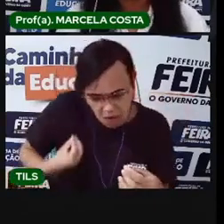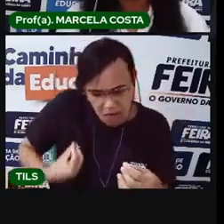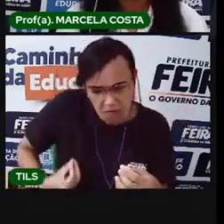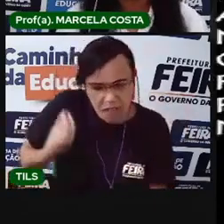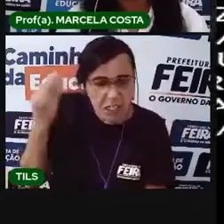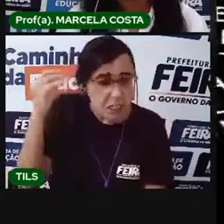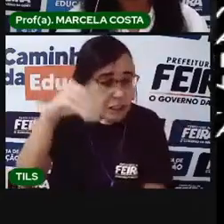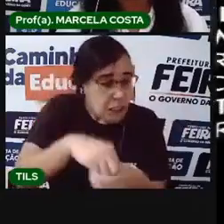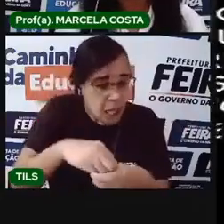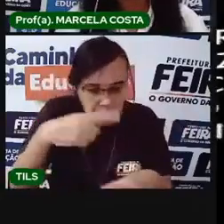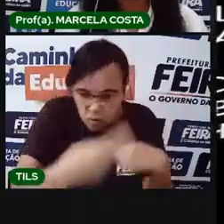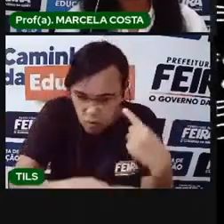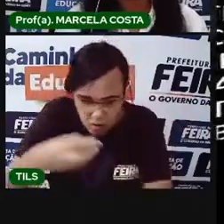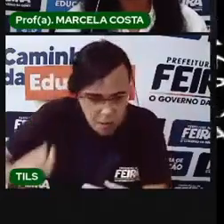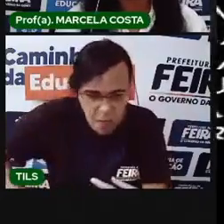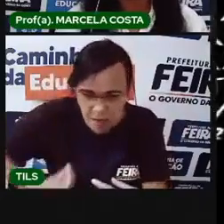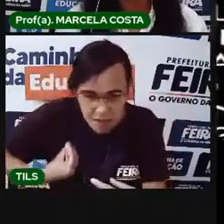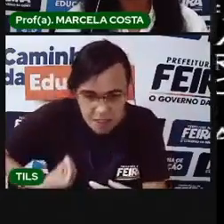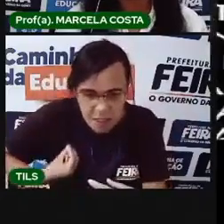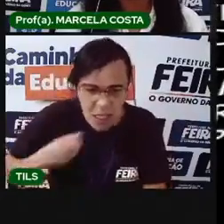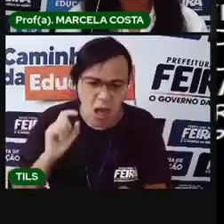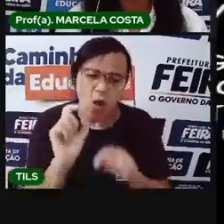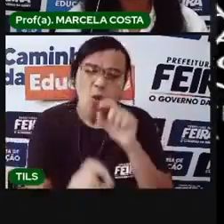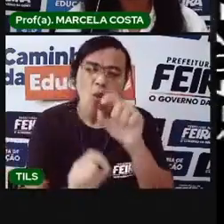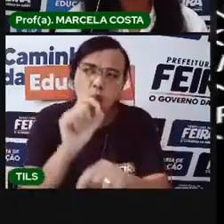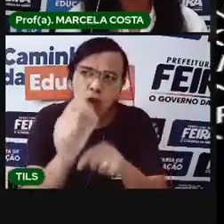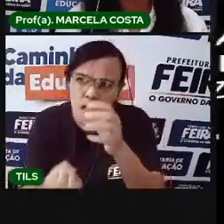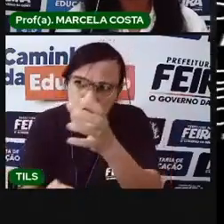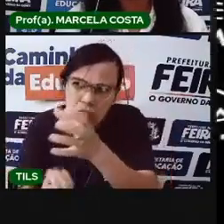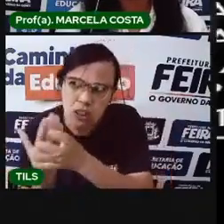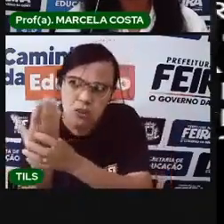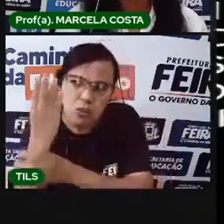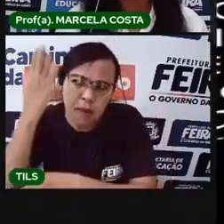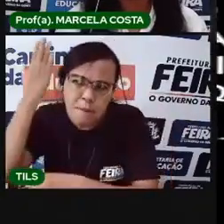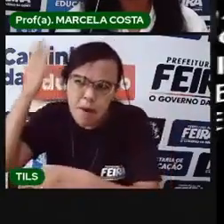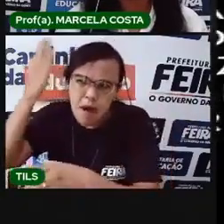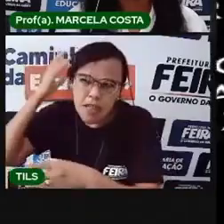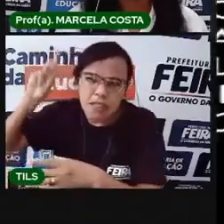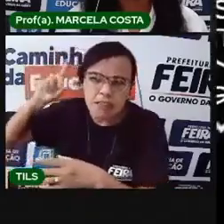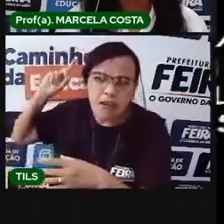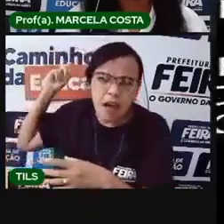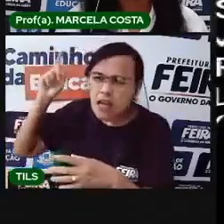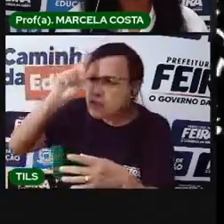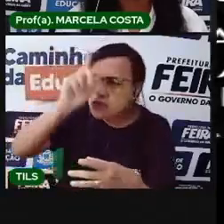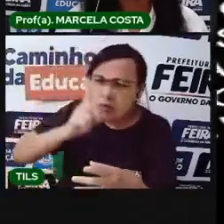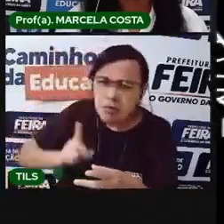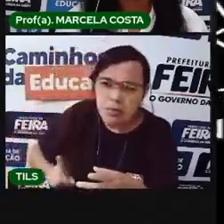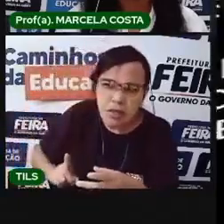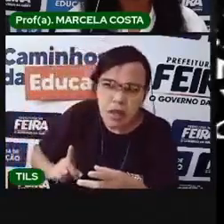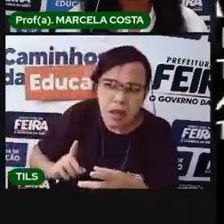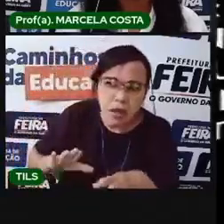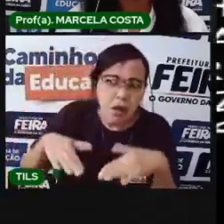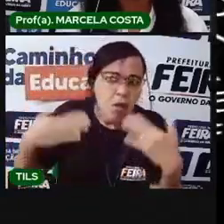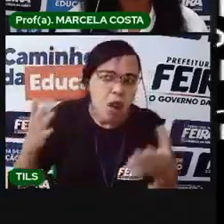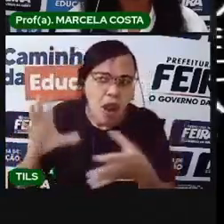própria vida? É a possibilidade de redescobrir uma origem desconhecida? Talvez um novo laço construído?